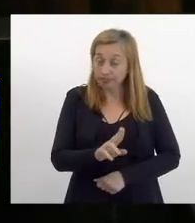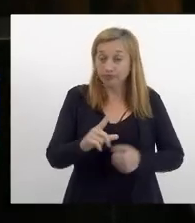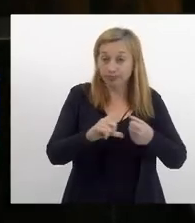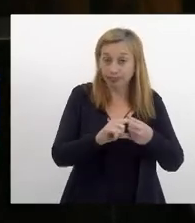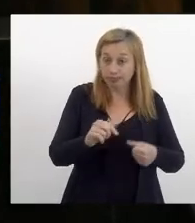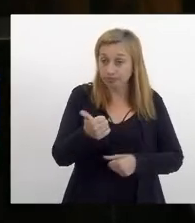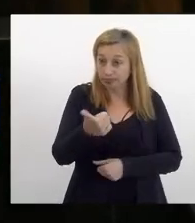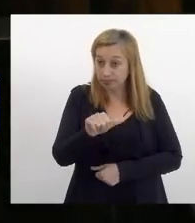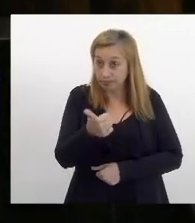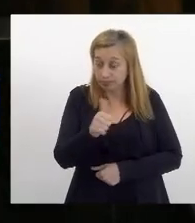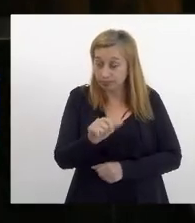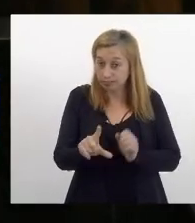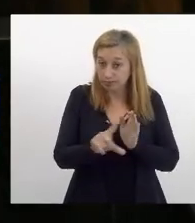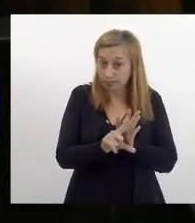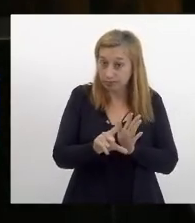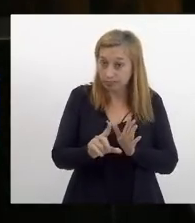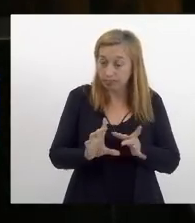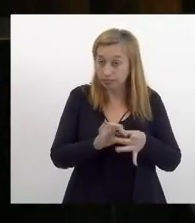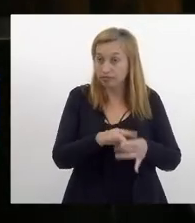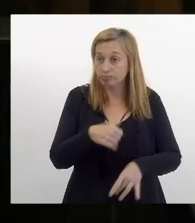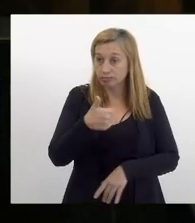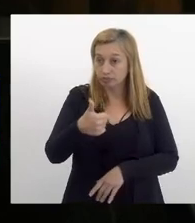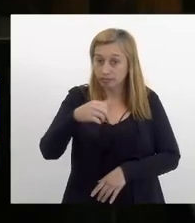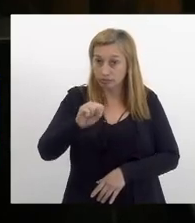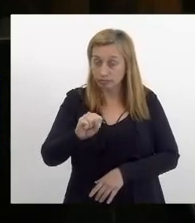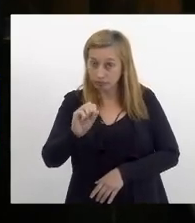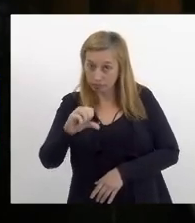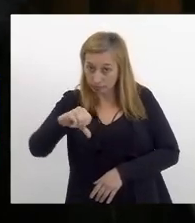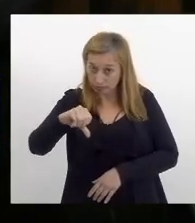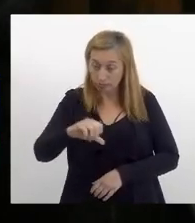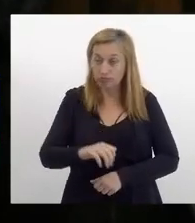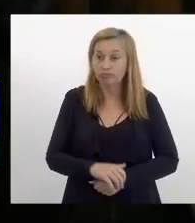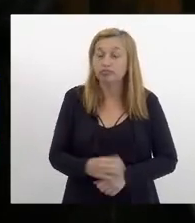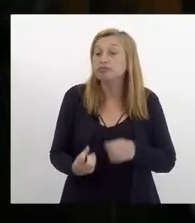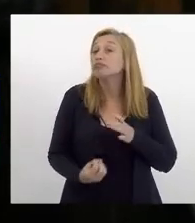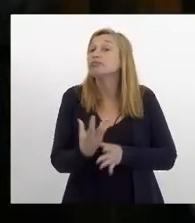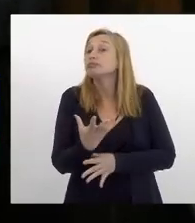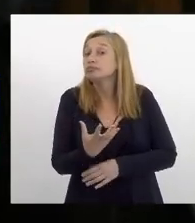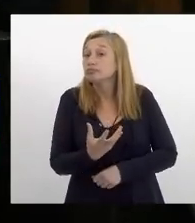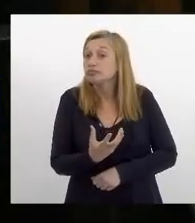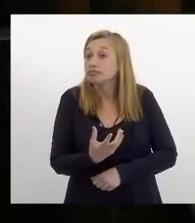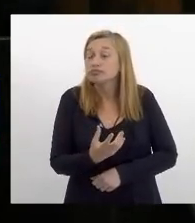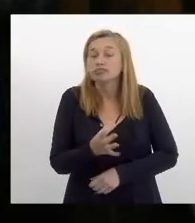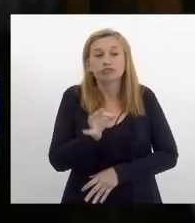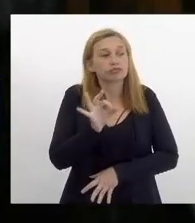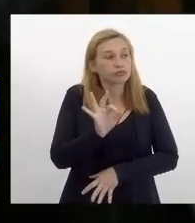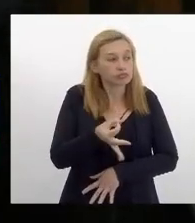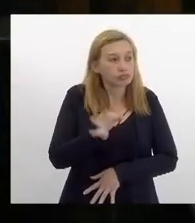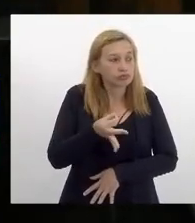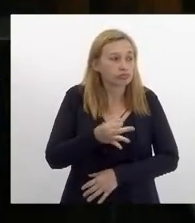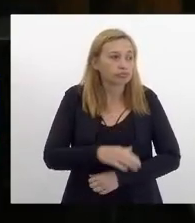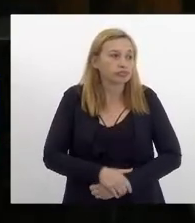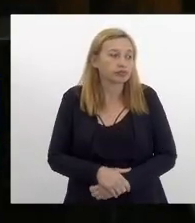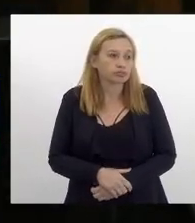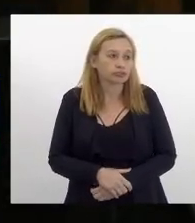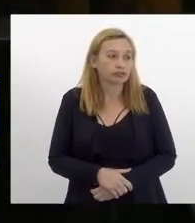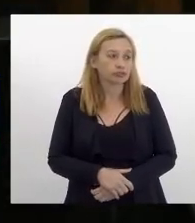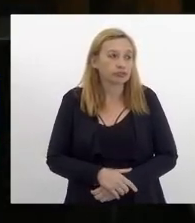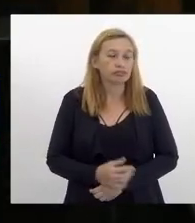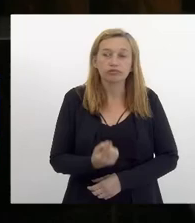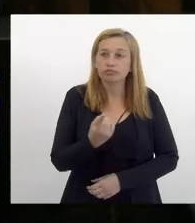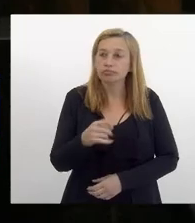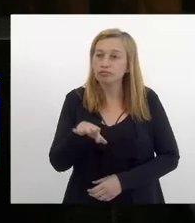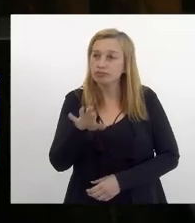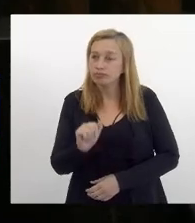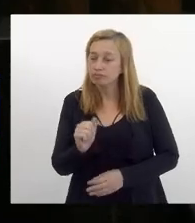artigo 11 da lei complementar 189 crie especificamente um programa